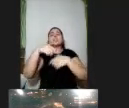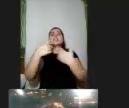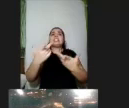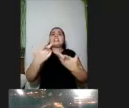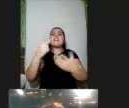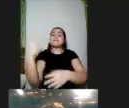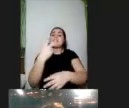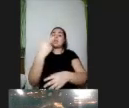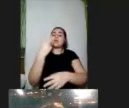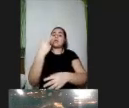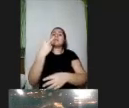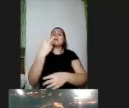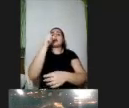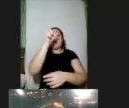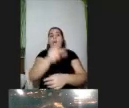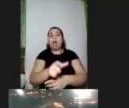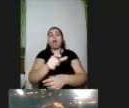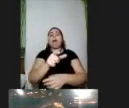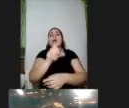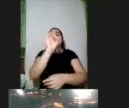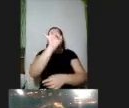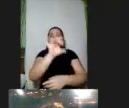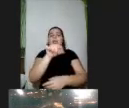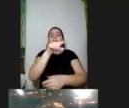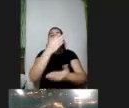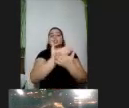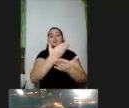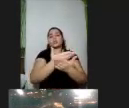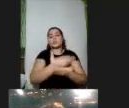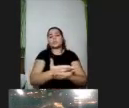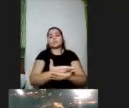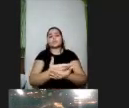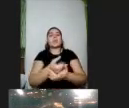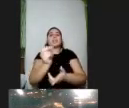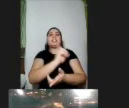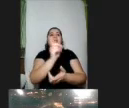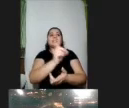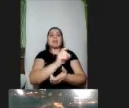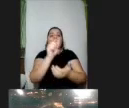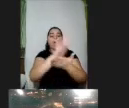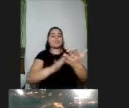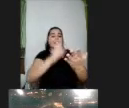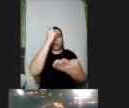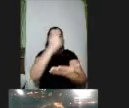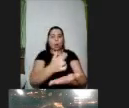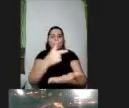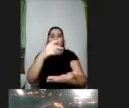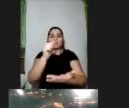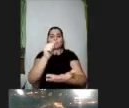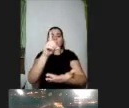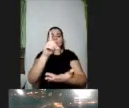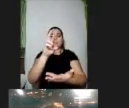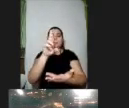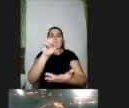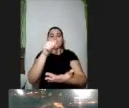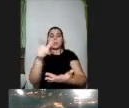potências e forças desses estudantes ao invés de atividades que são padronizadas e que muitas vezes vão exatamente demandar